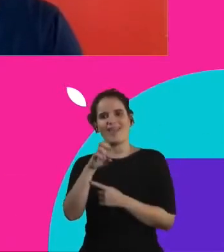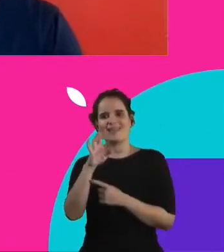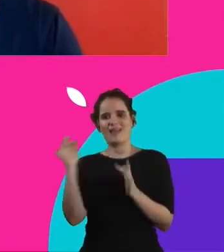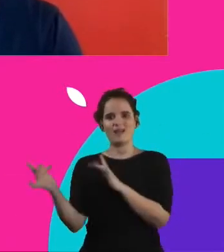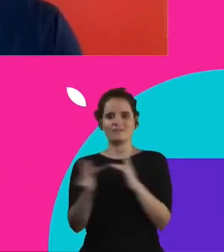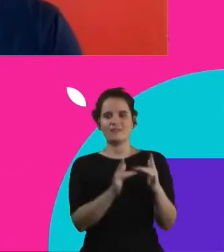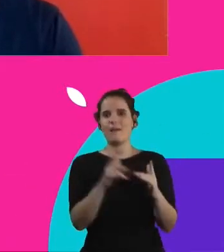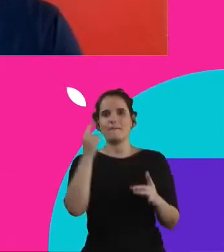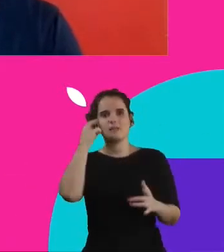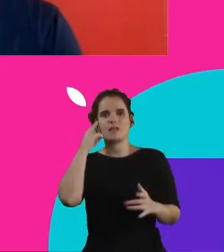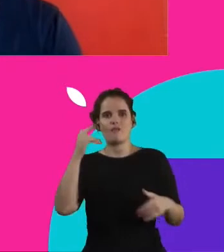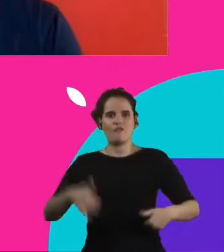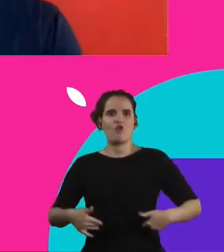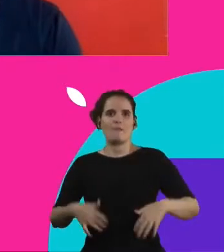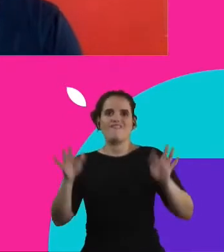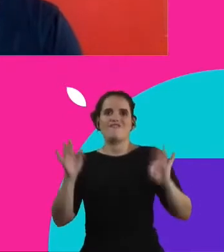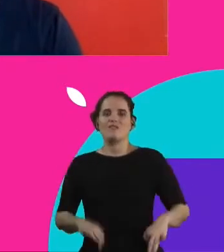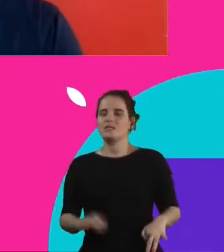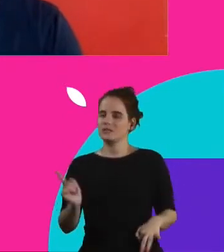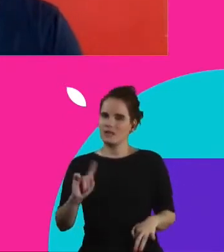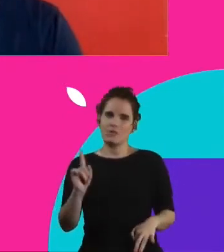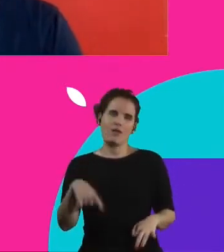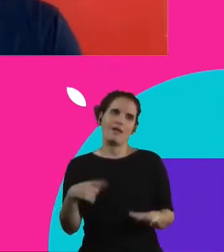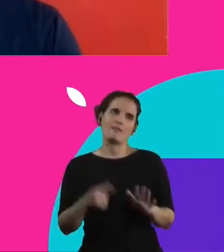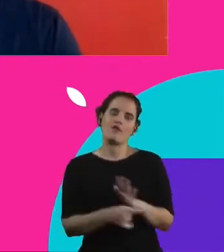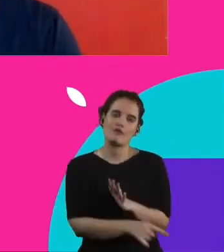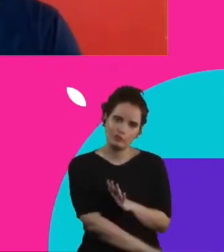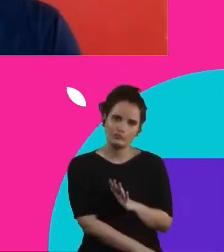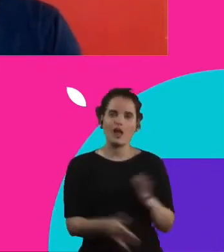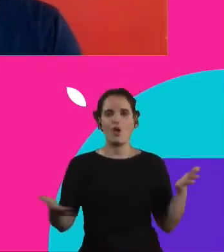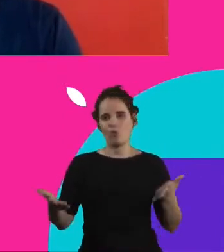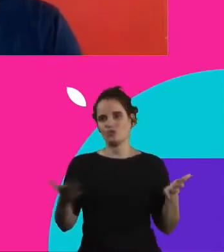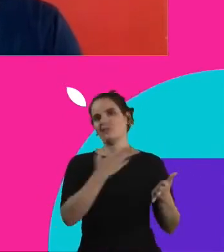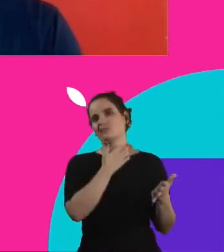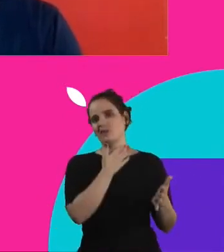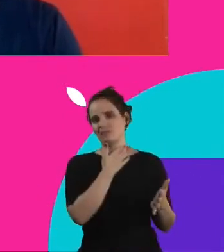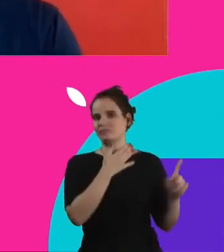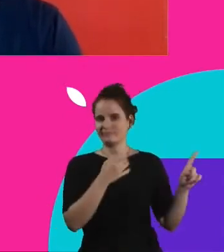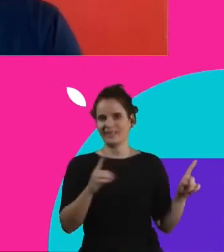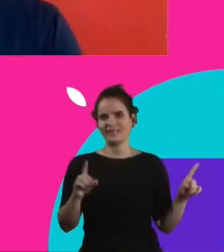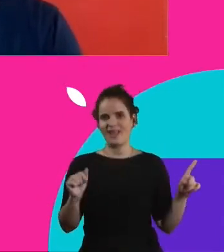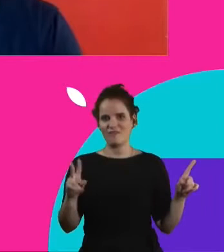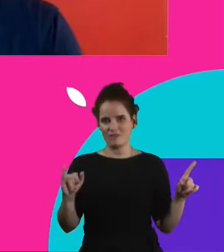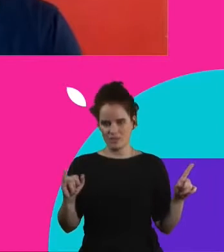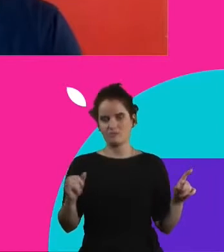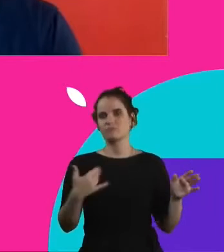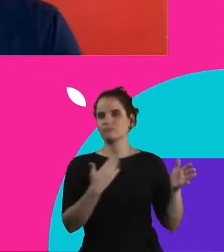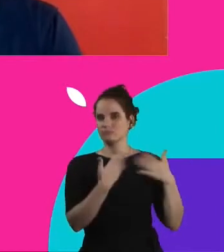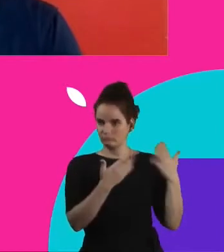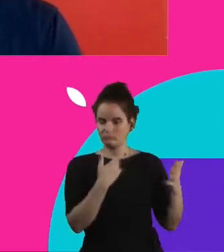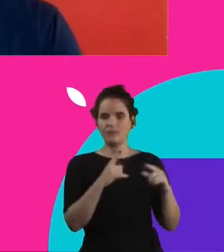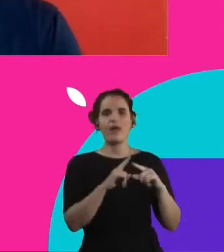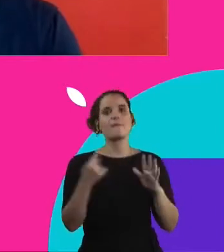acaba com a fome, a fome é uma questão muito mais profunda, que vamos bater um papo com o Davi também, para ver a visão dele, mas ela é